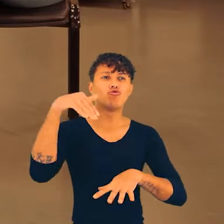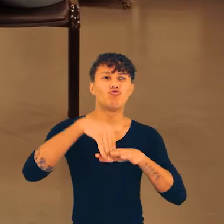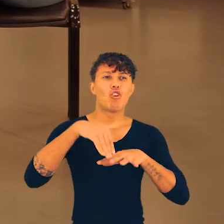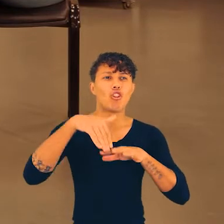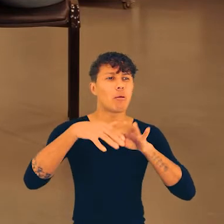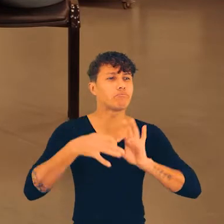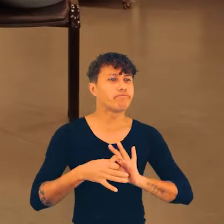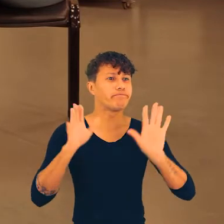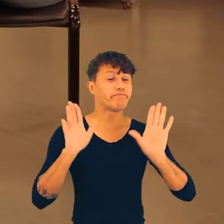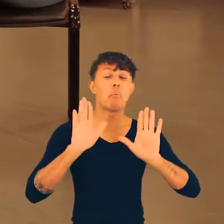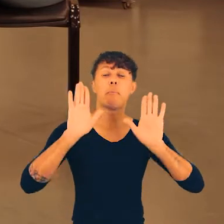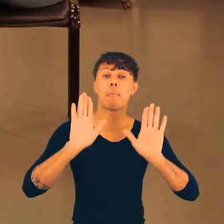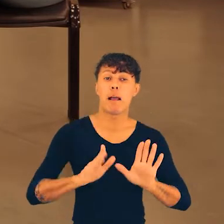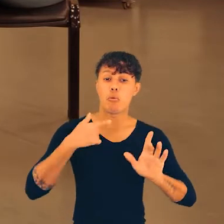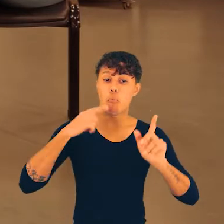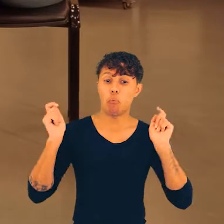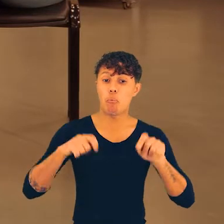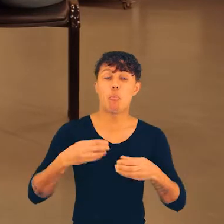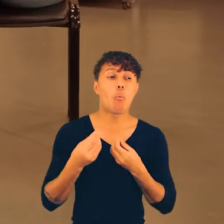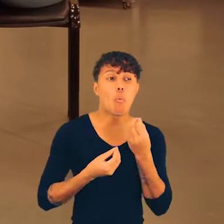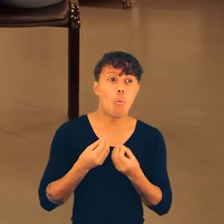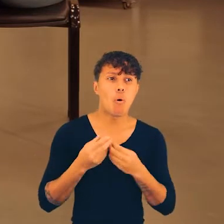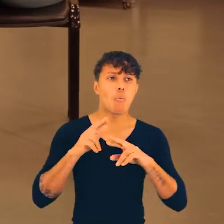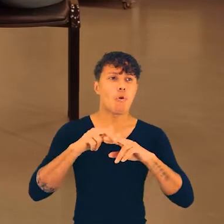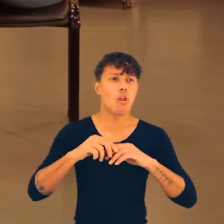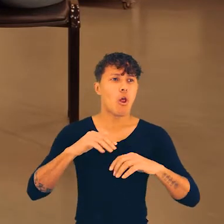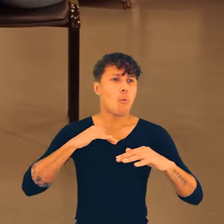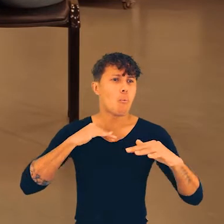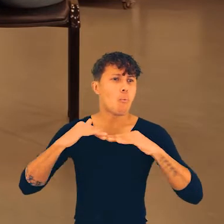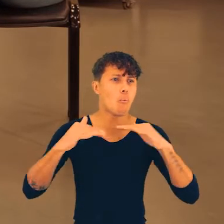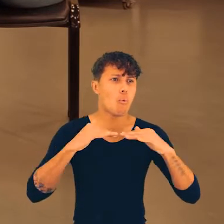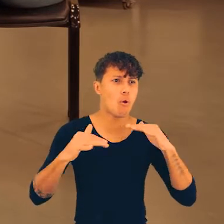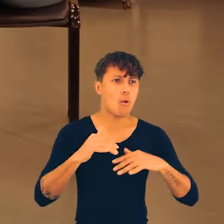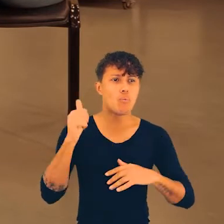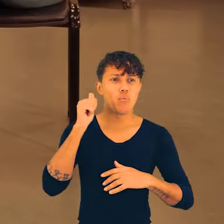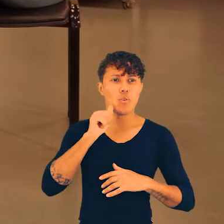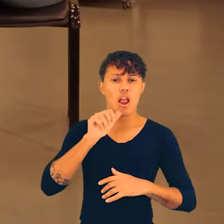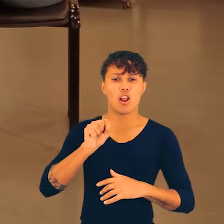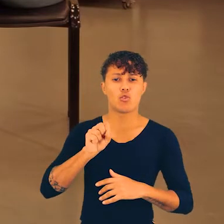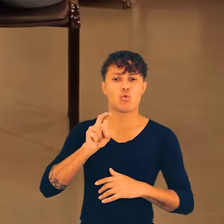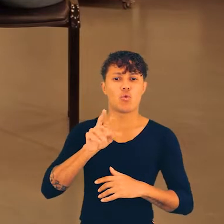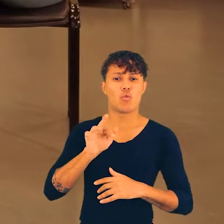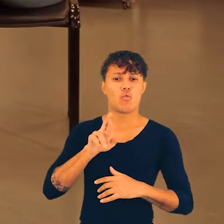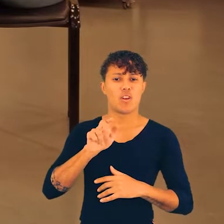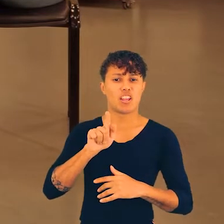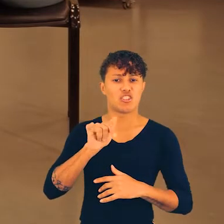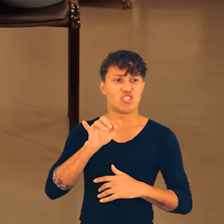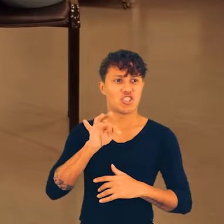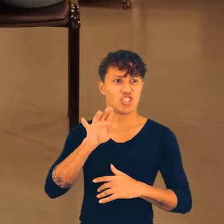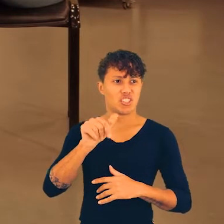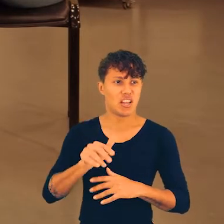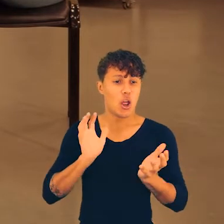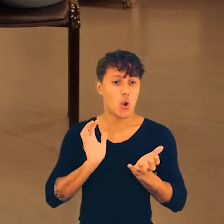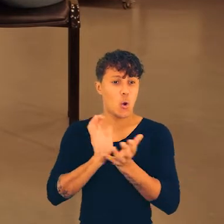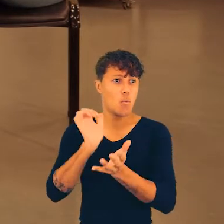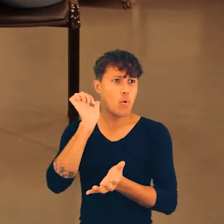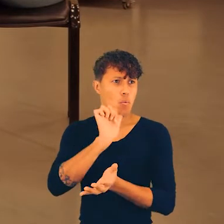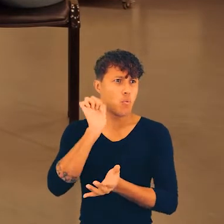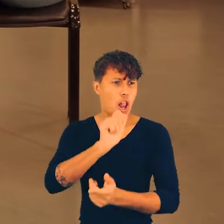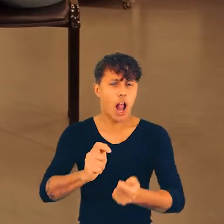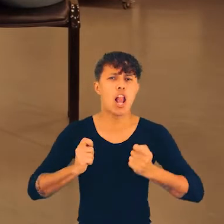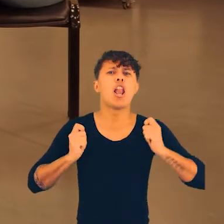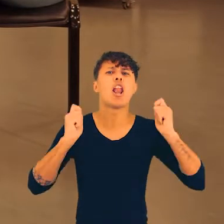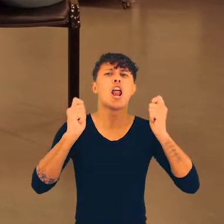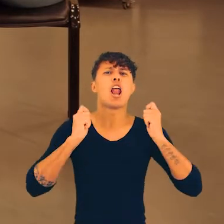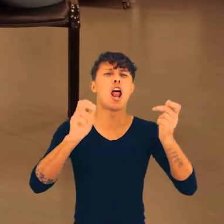escolher politicamente e isso só foi possível por conta do movimento das sufragistas que organizaram um conjunto de mulheres